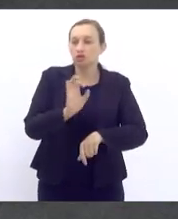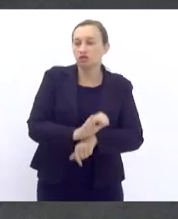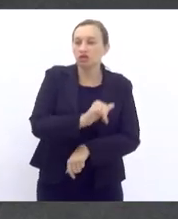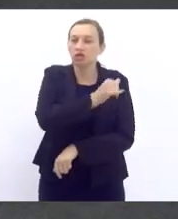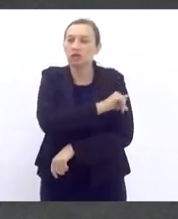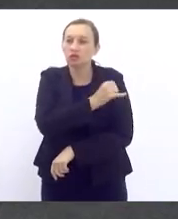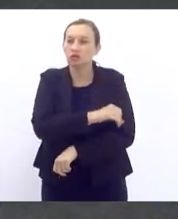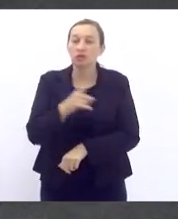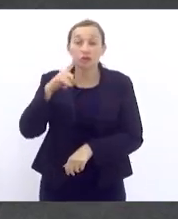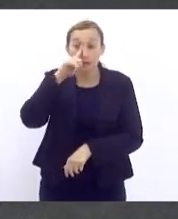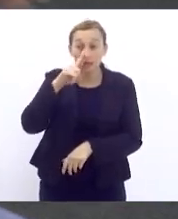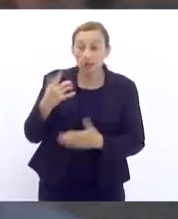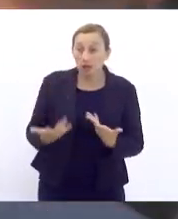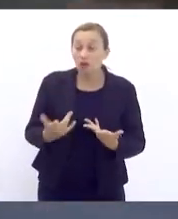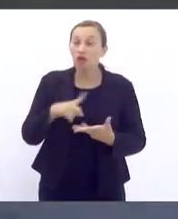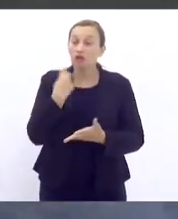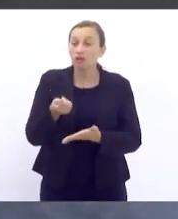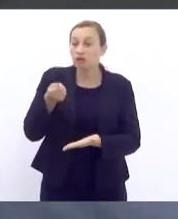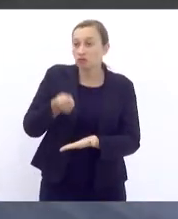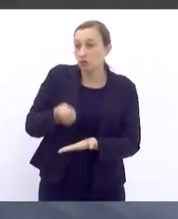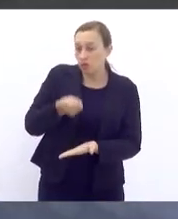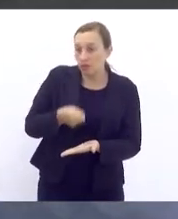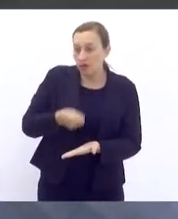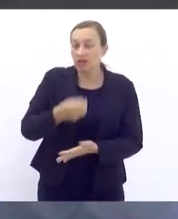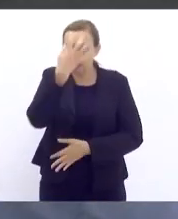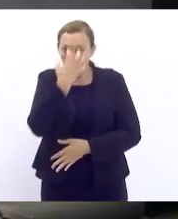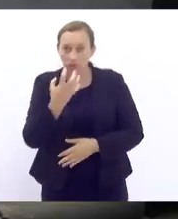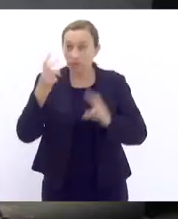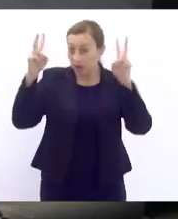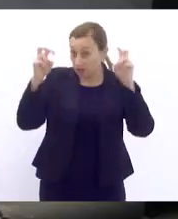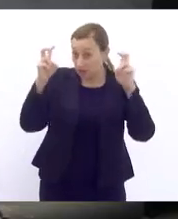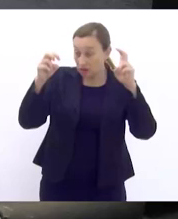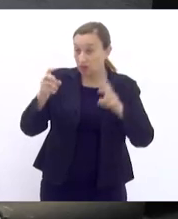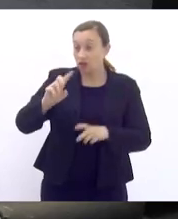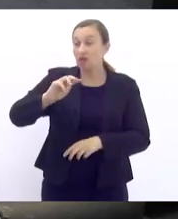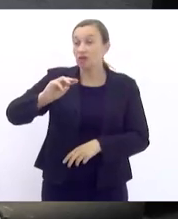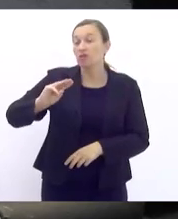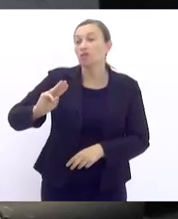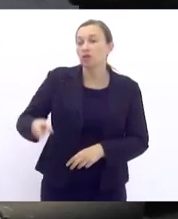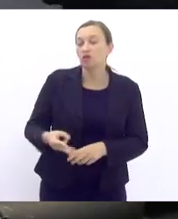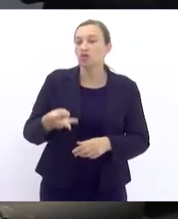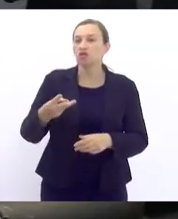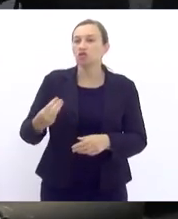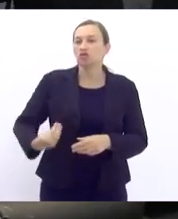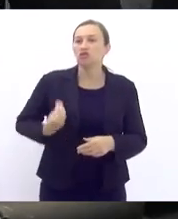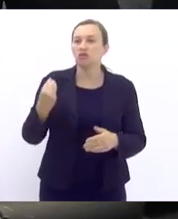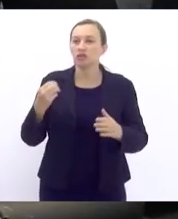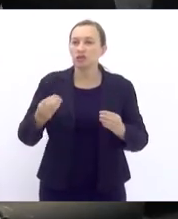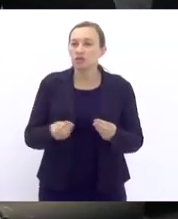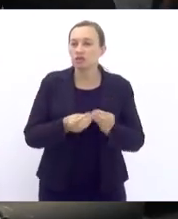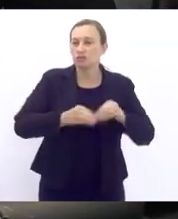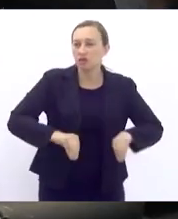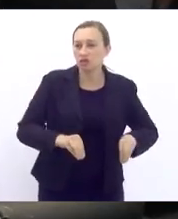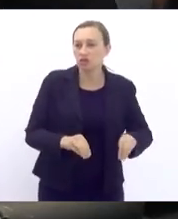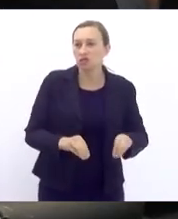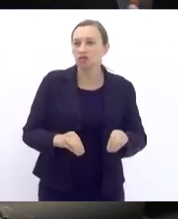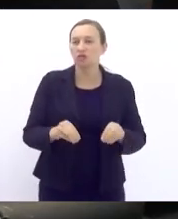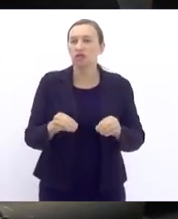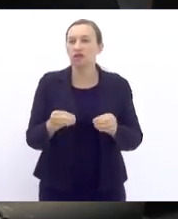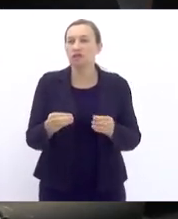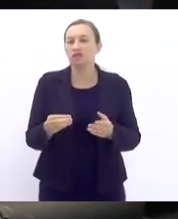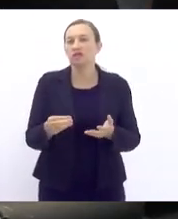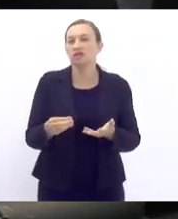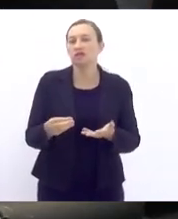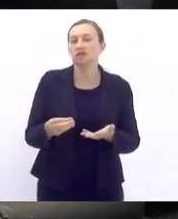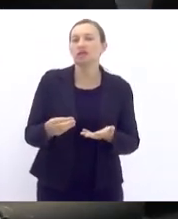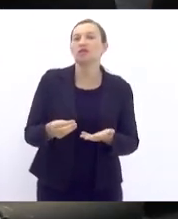nós, deputados e deputadas, a gente tem que cobrar seriedade para essa questão que são milhões de vidas impactadas por essa chantagem com o